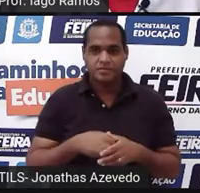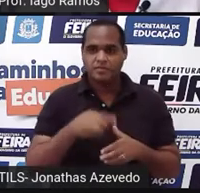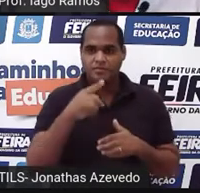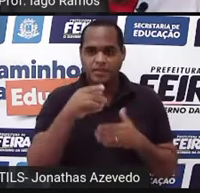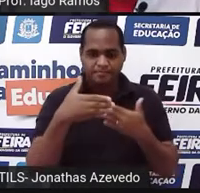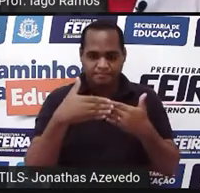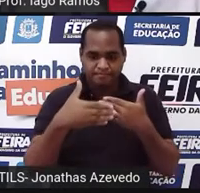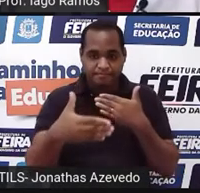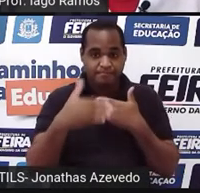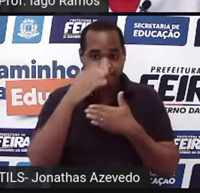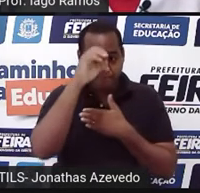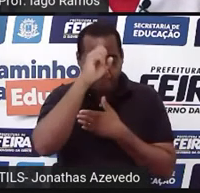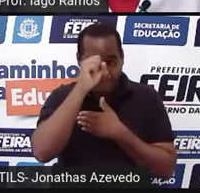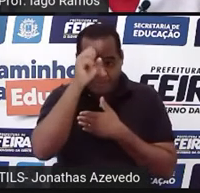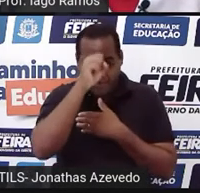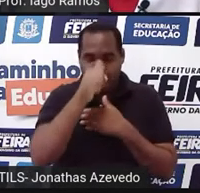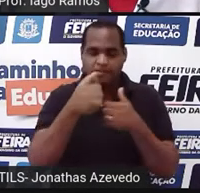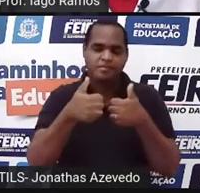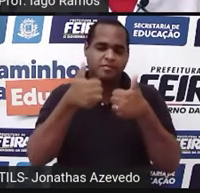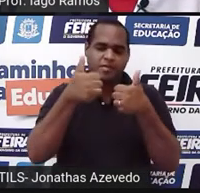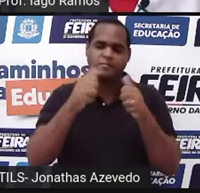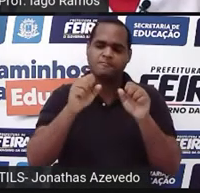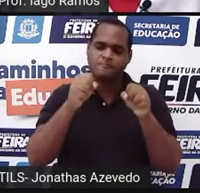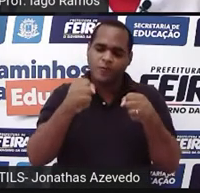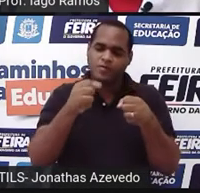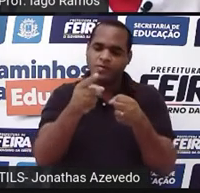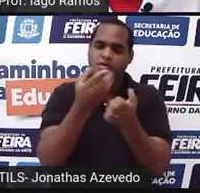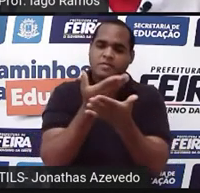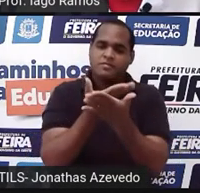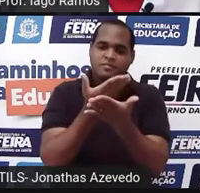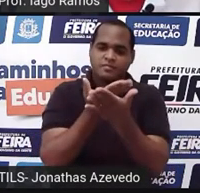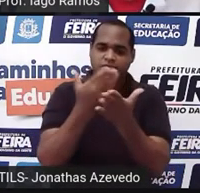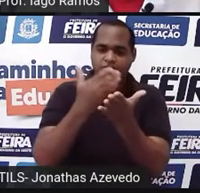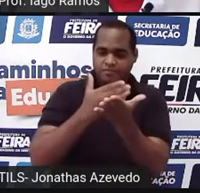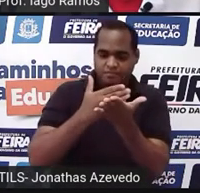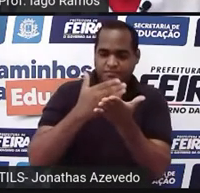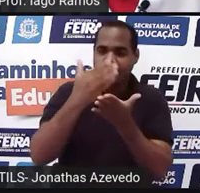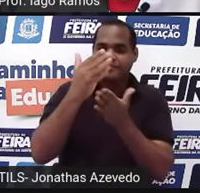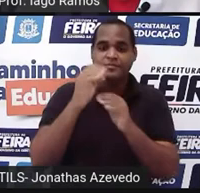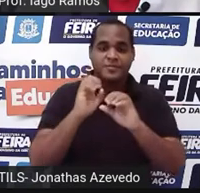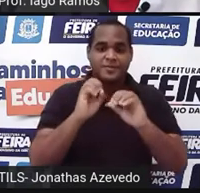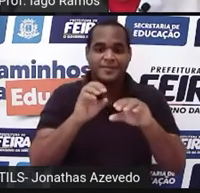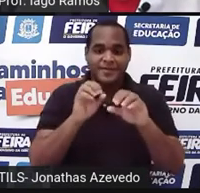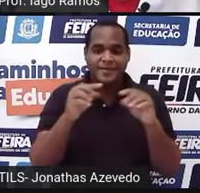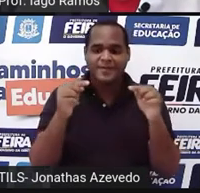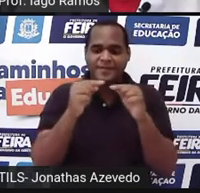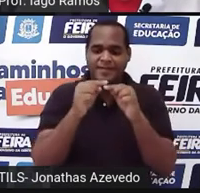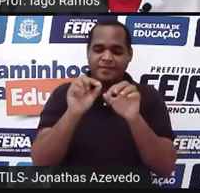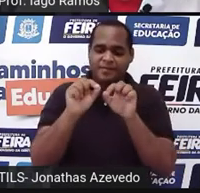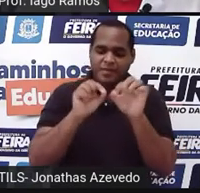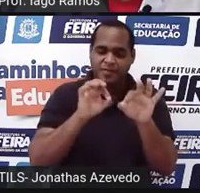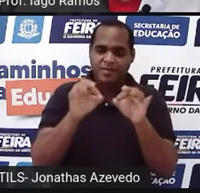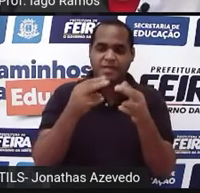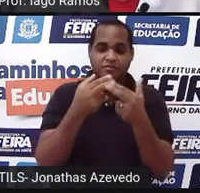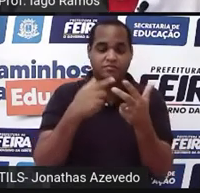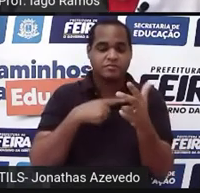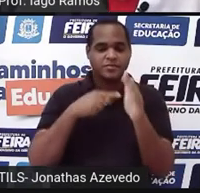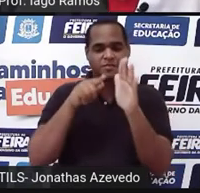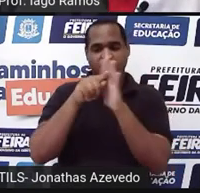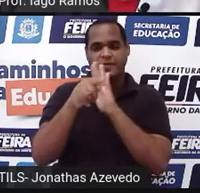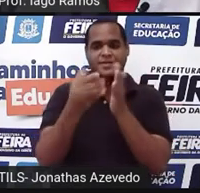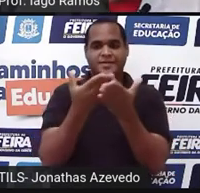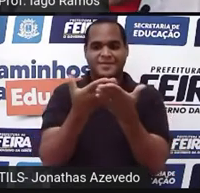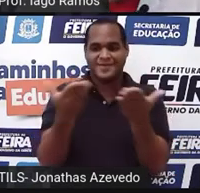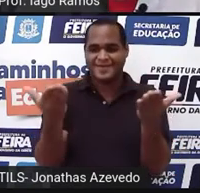aprender aqui nessa aula, tá? Então, deixa eu já começar essa aula aqui te fazendo uma perguntinha, né,